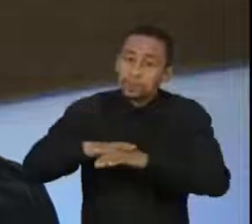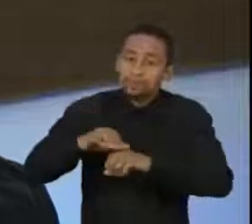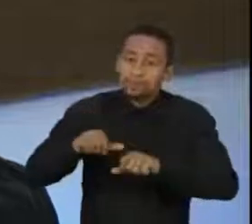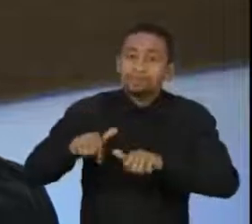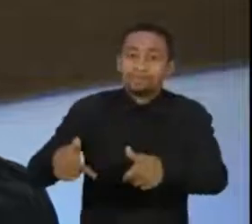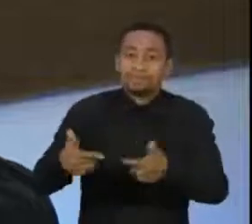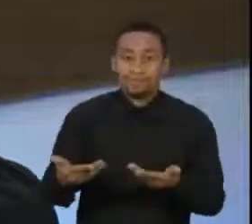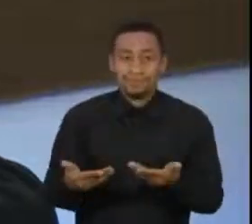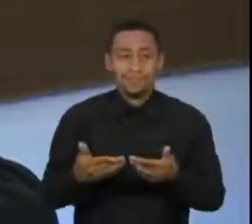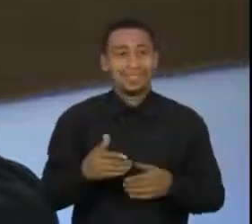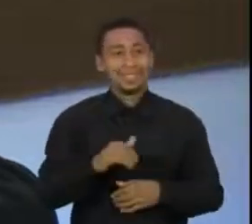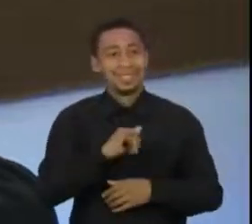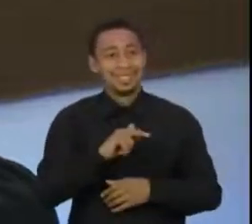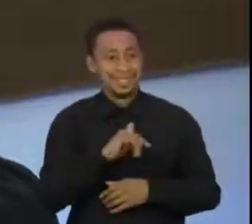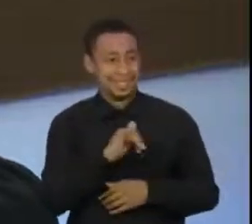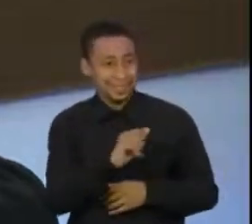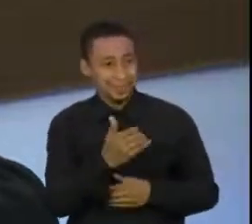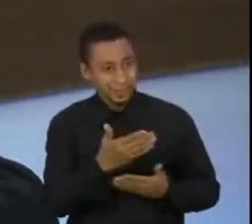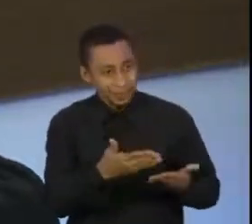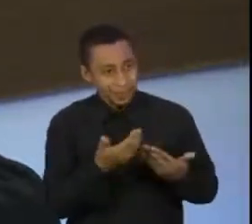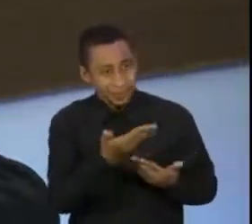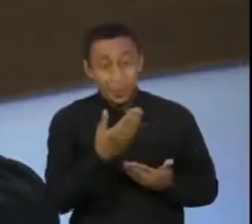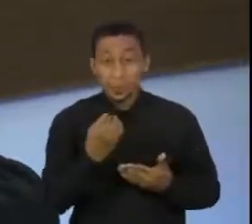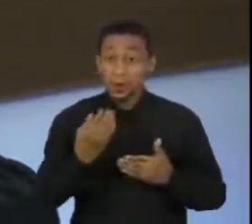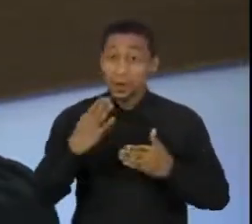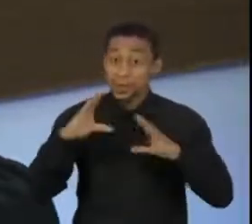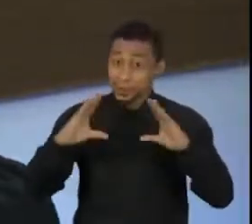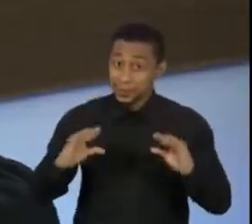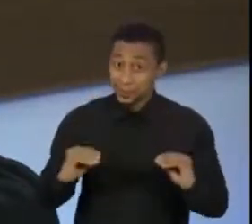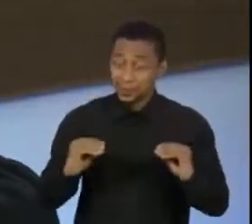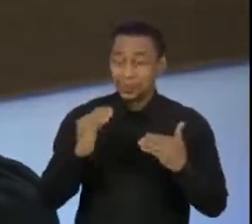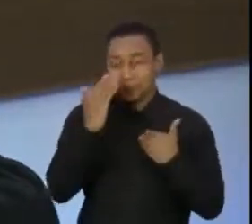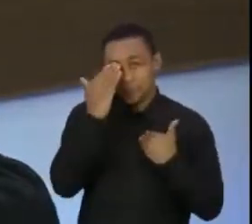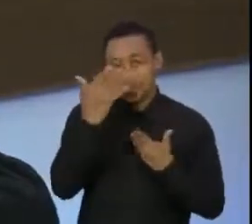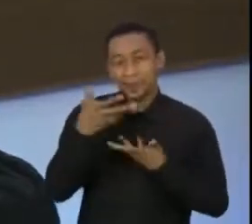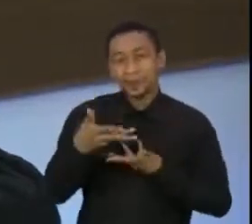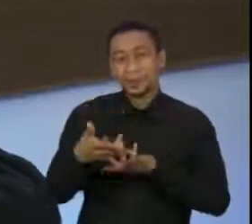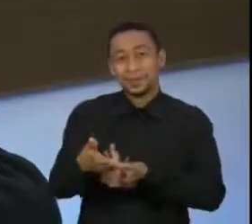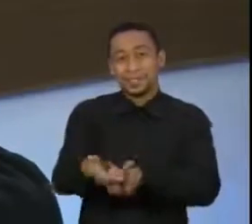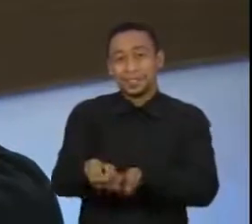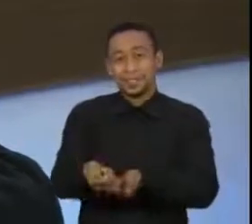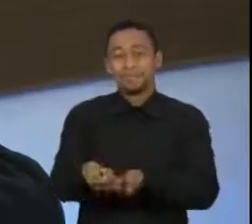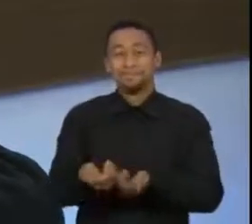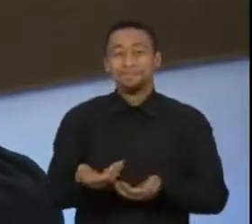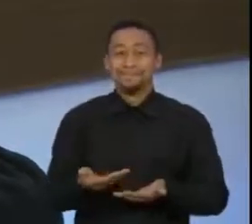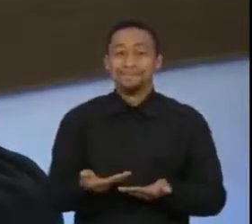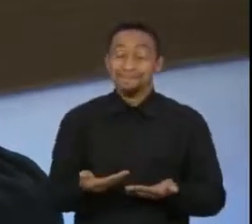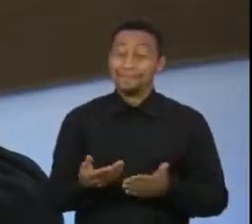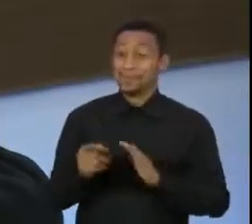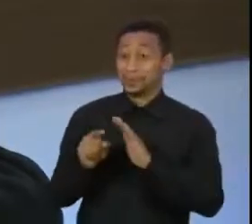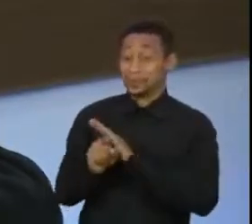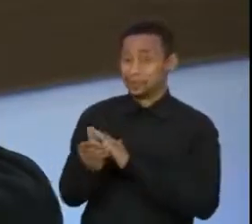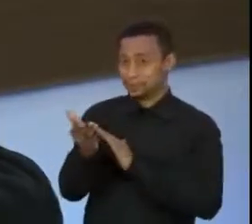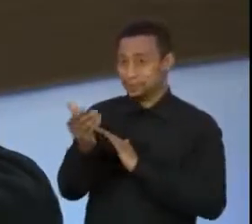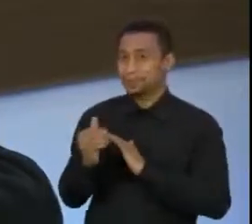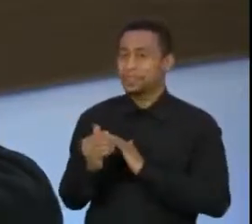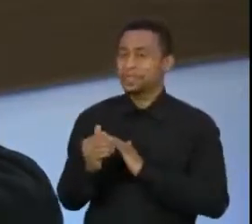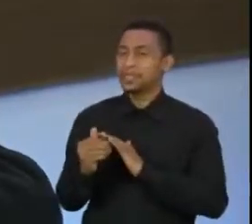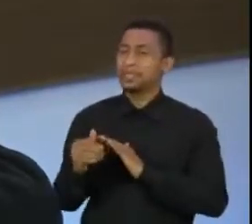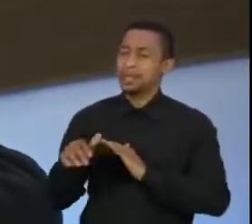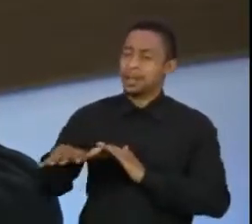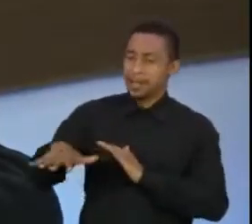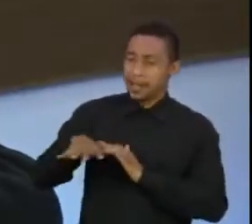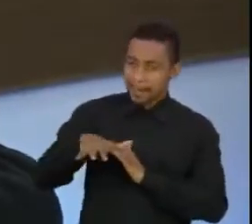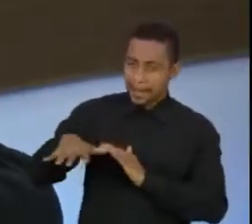Boa noite, João. Boa noite a todos e todas. Boa noite, Vera. Obrigada pelo convite. Bom, vamos lá. João, o mercado de